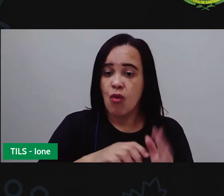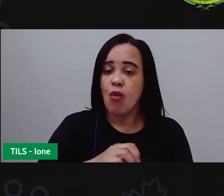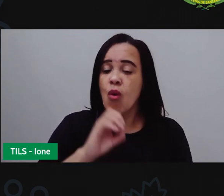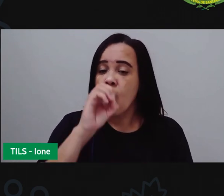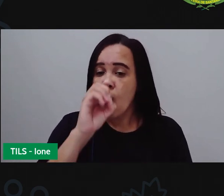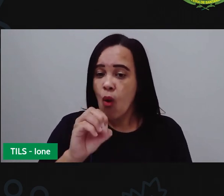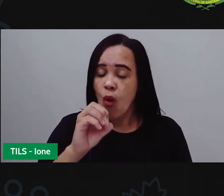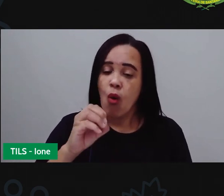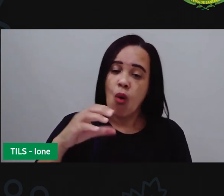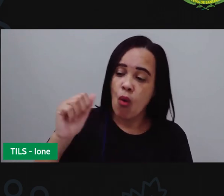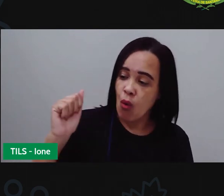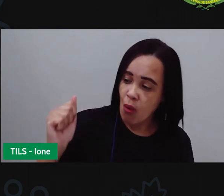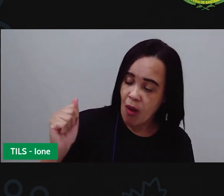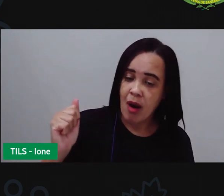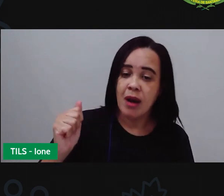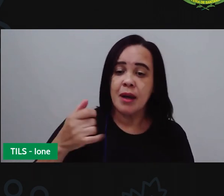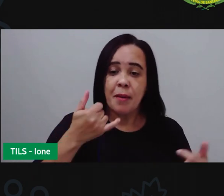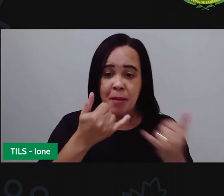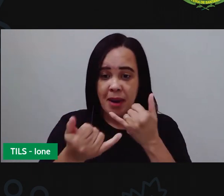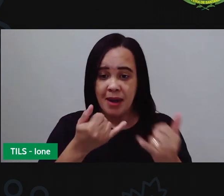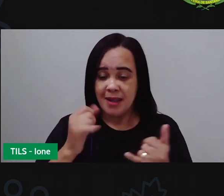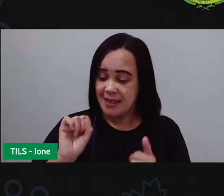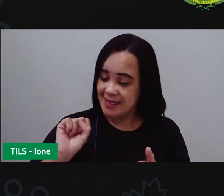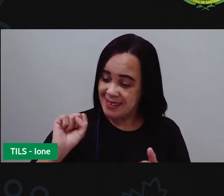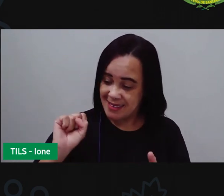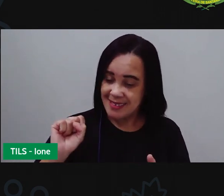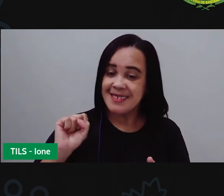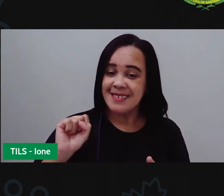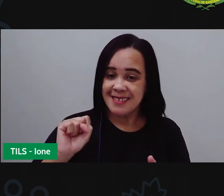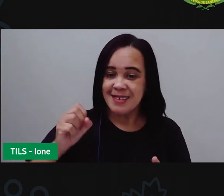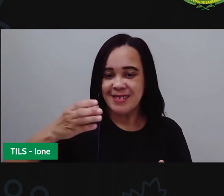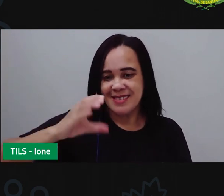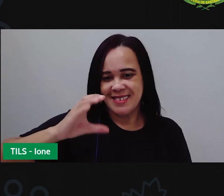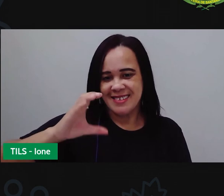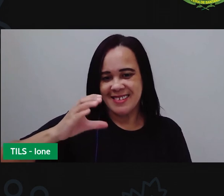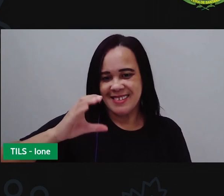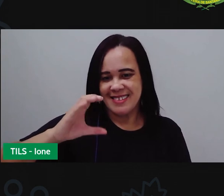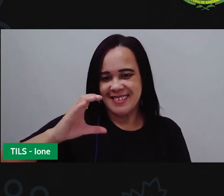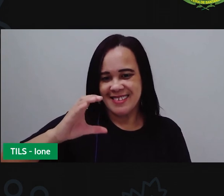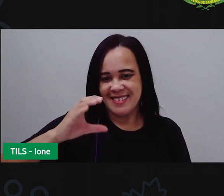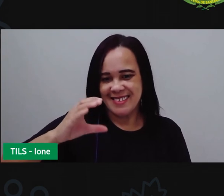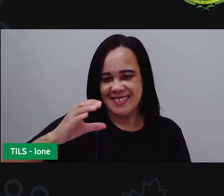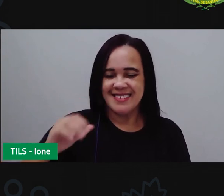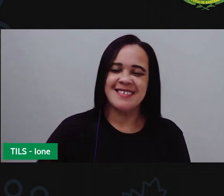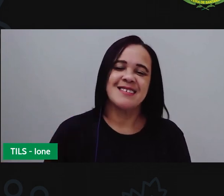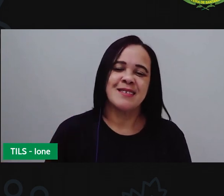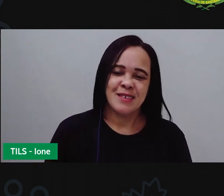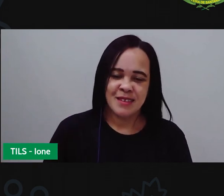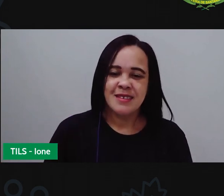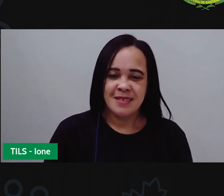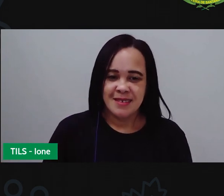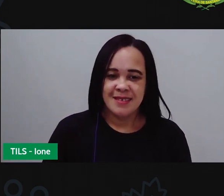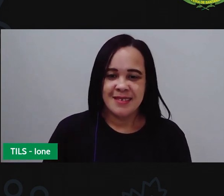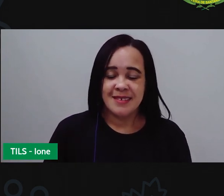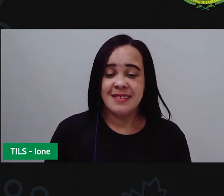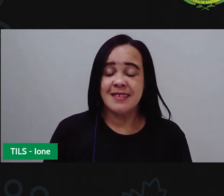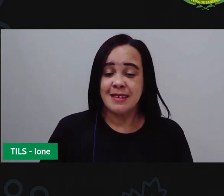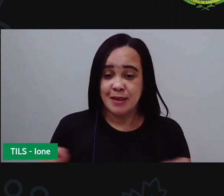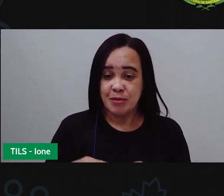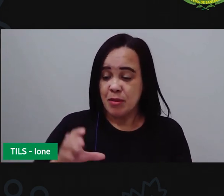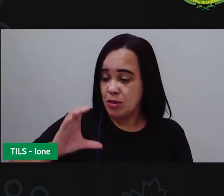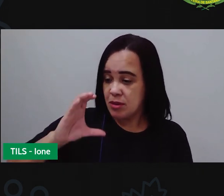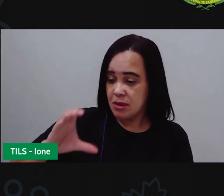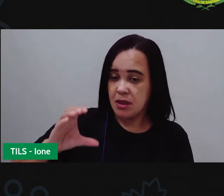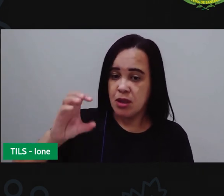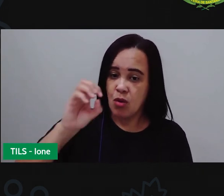produz o som de C e o C com a vogal A e